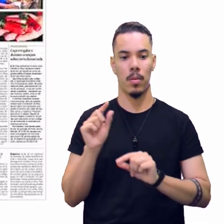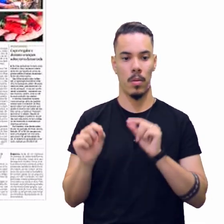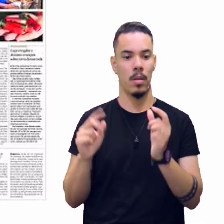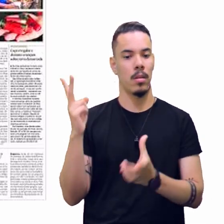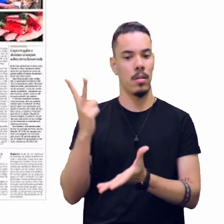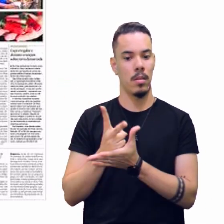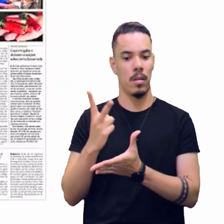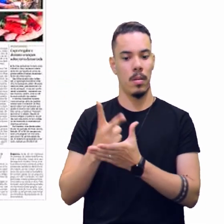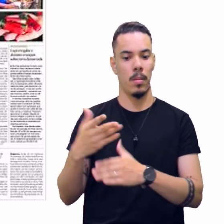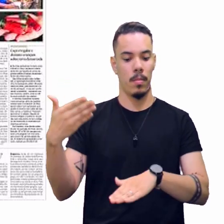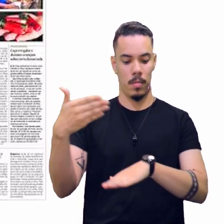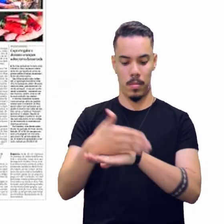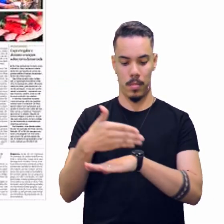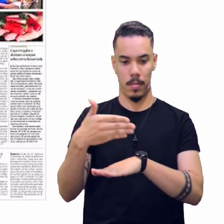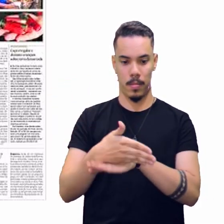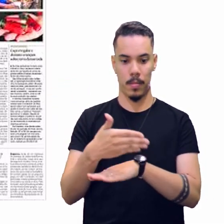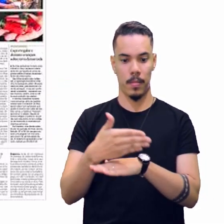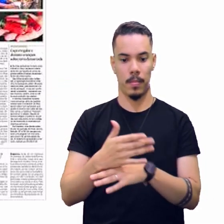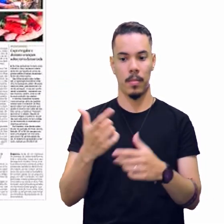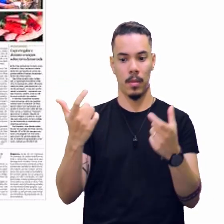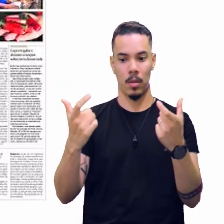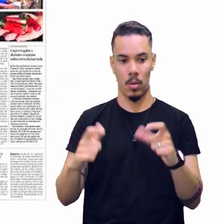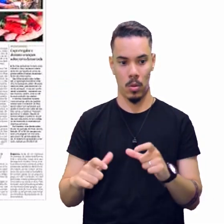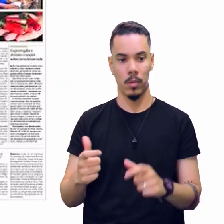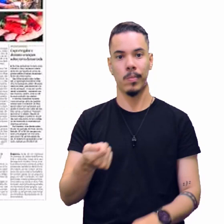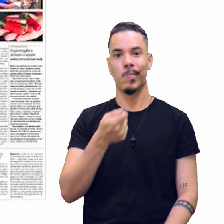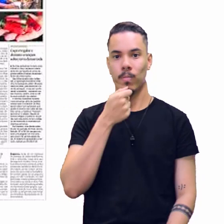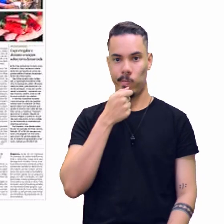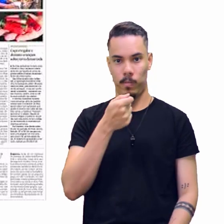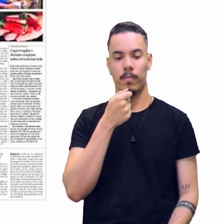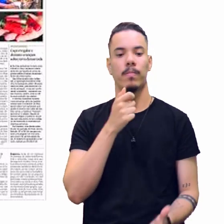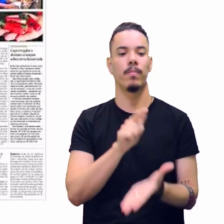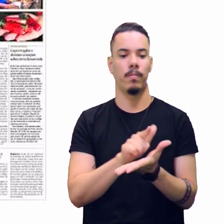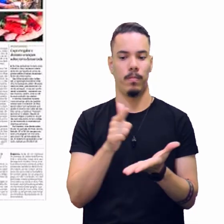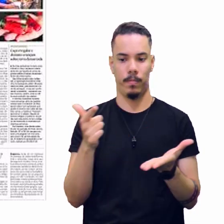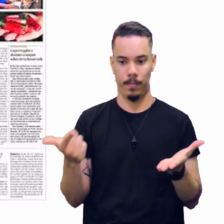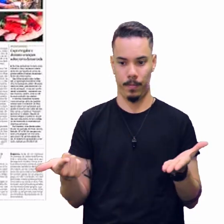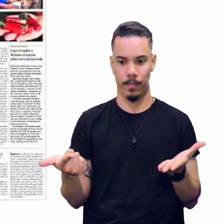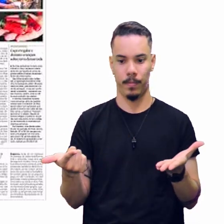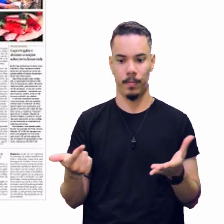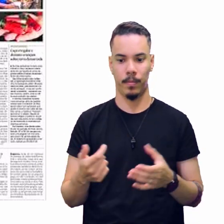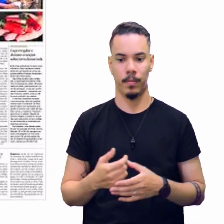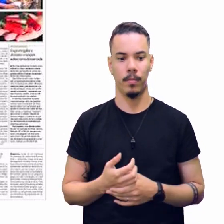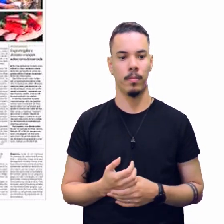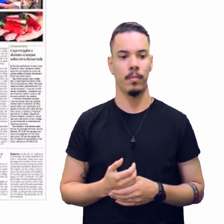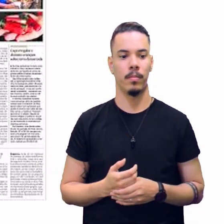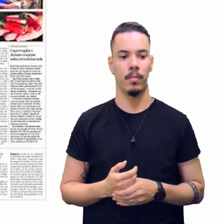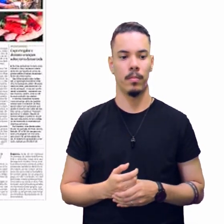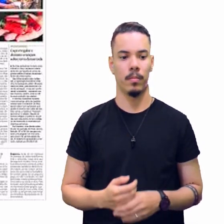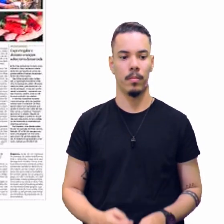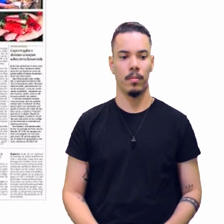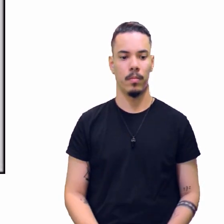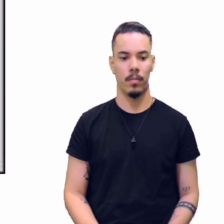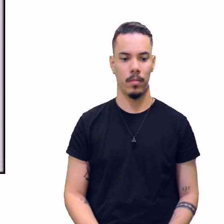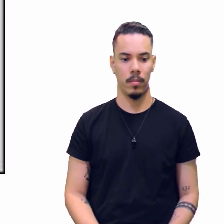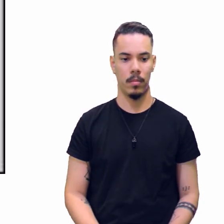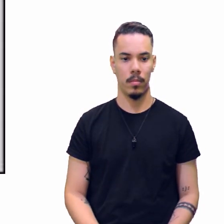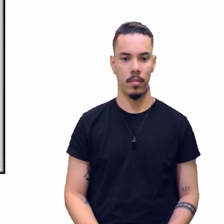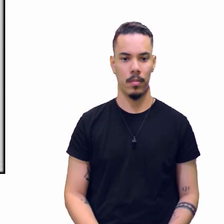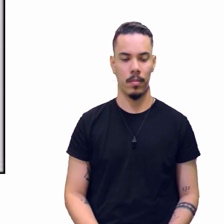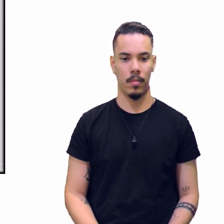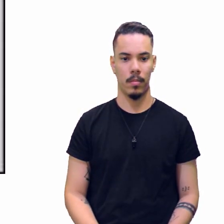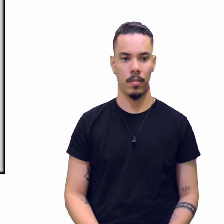estarão presentes na reportagem. Mais outra aqui para você ver, né,